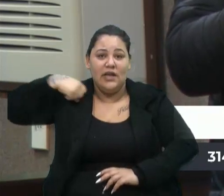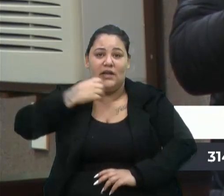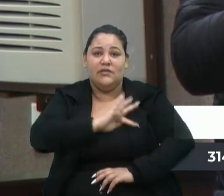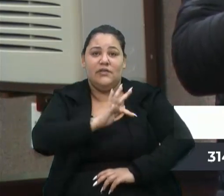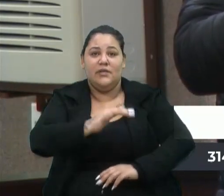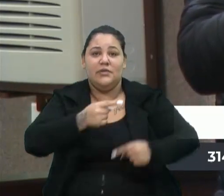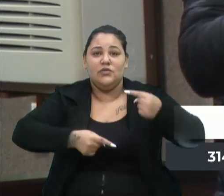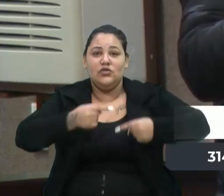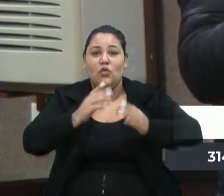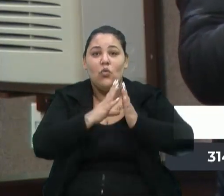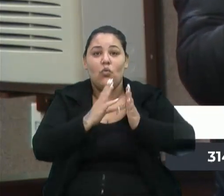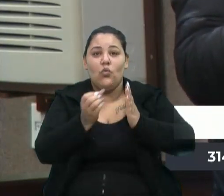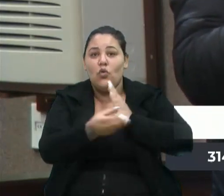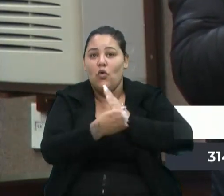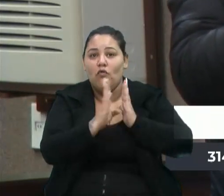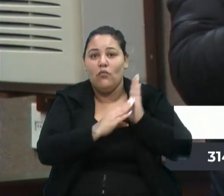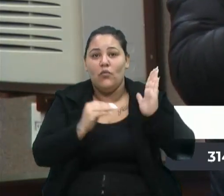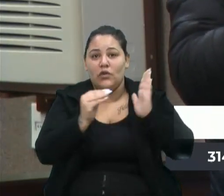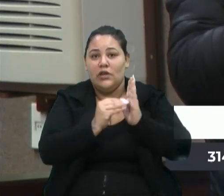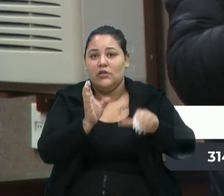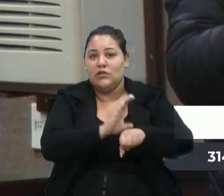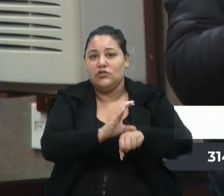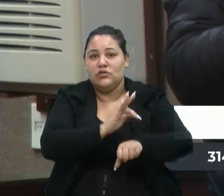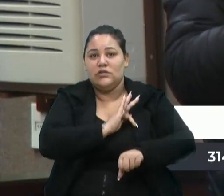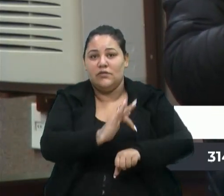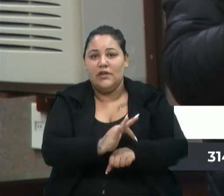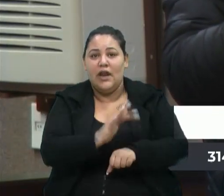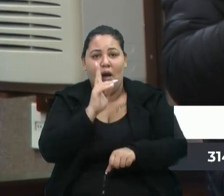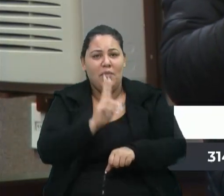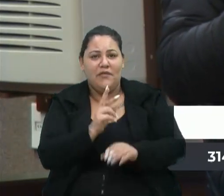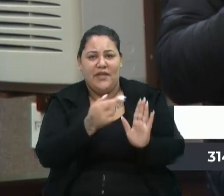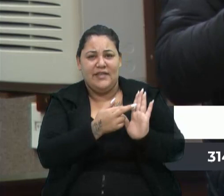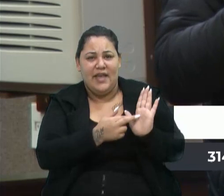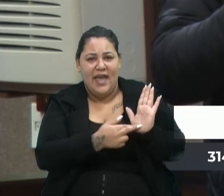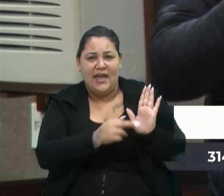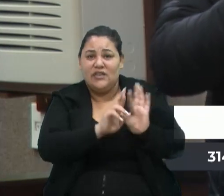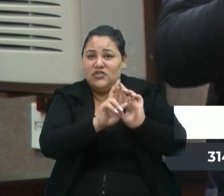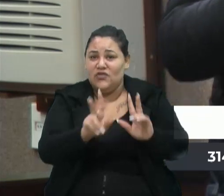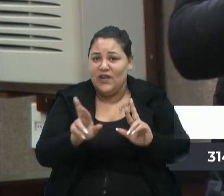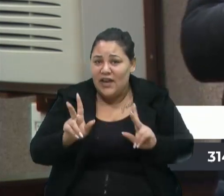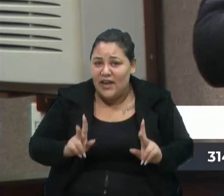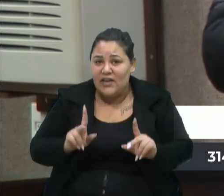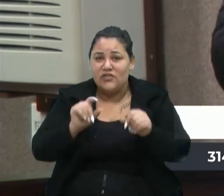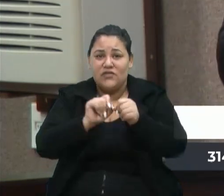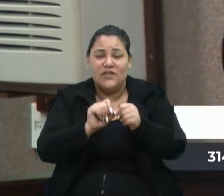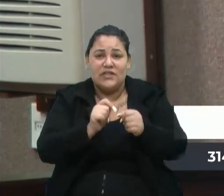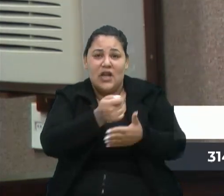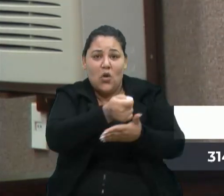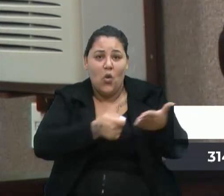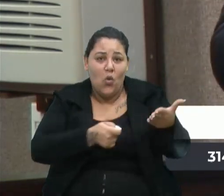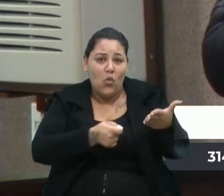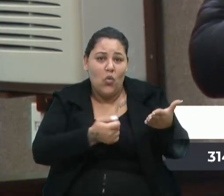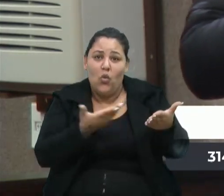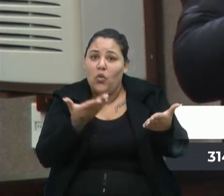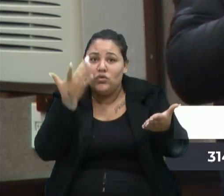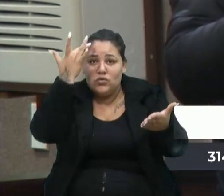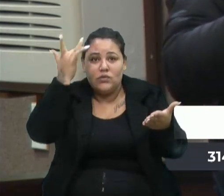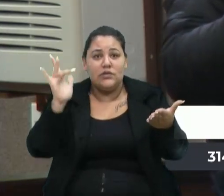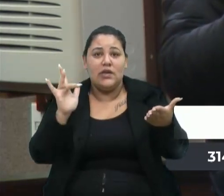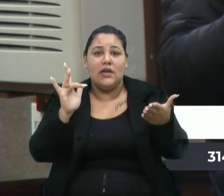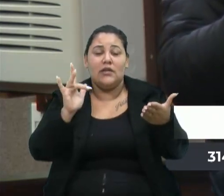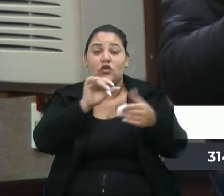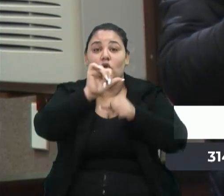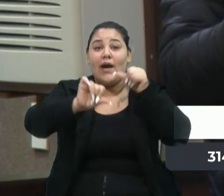discutir um novo modelo, discutir a Constituição Federal, para fazer, então, um concurso para o STF, mudar a